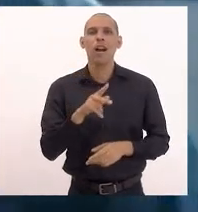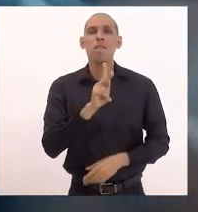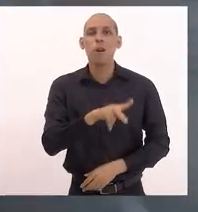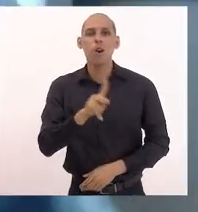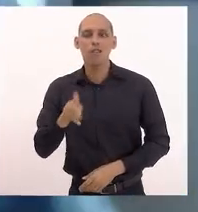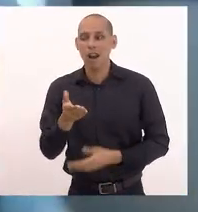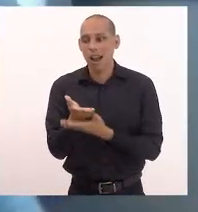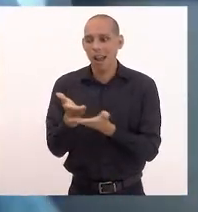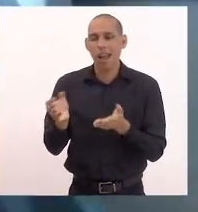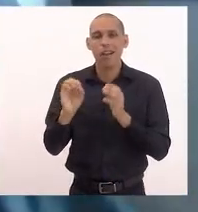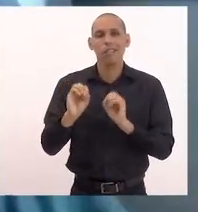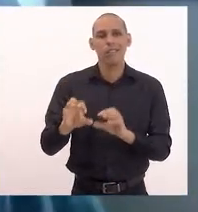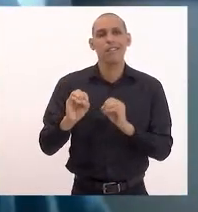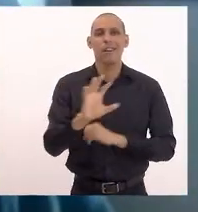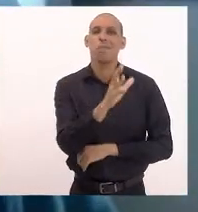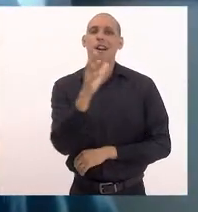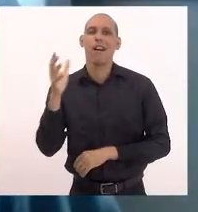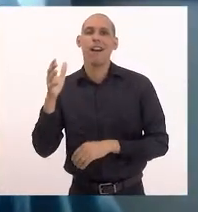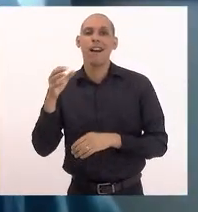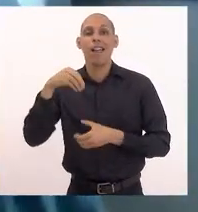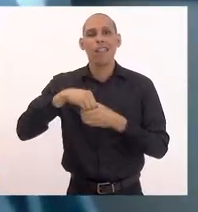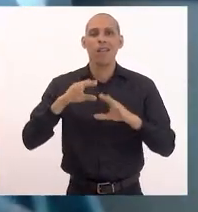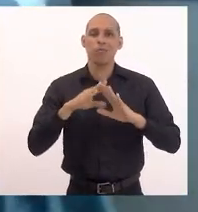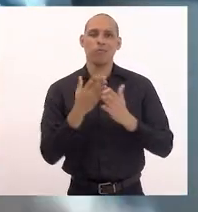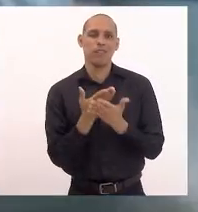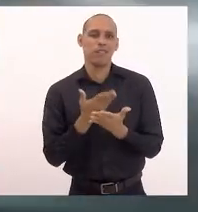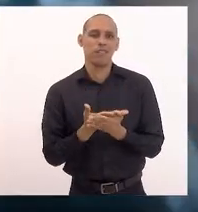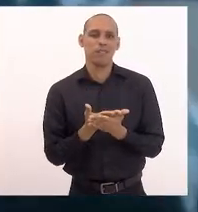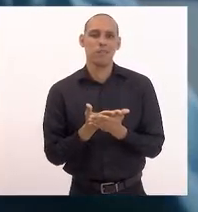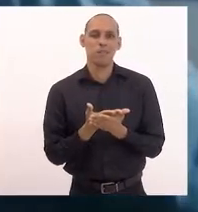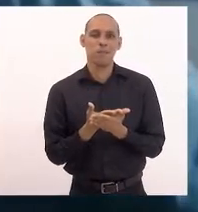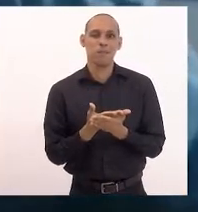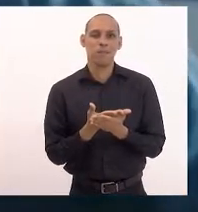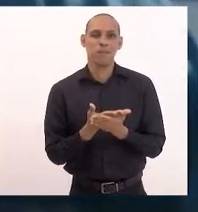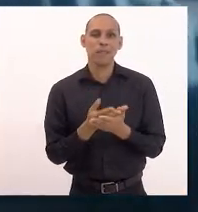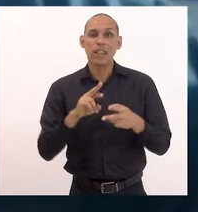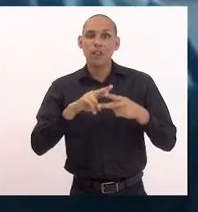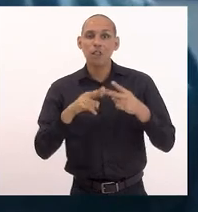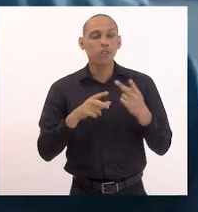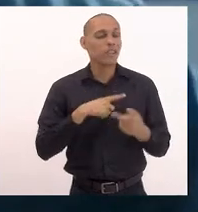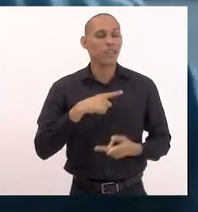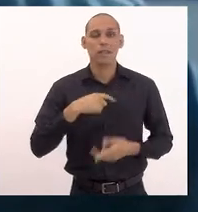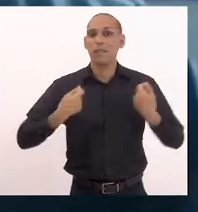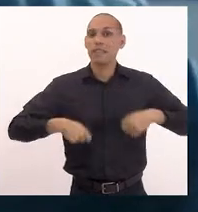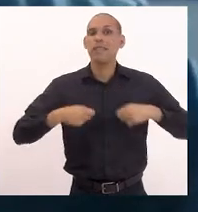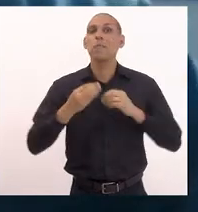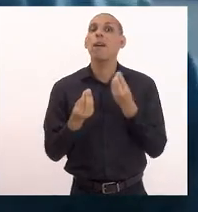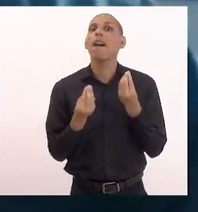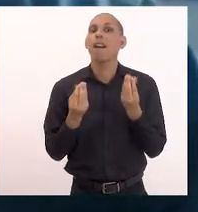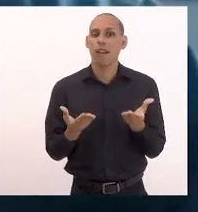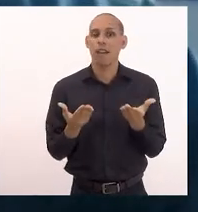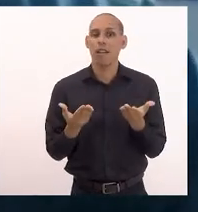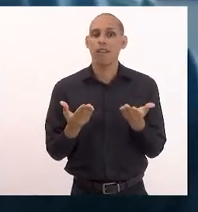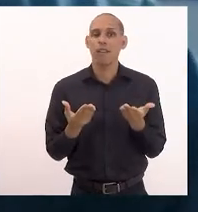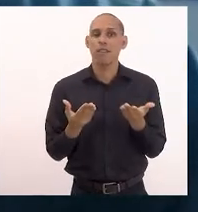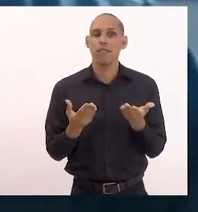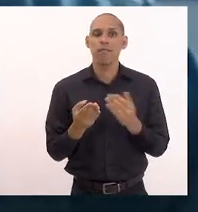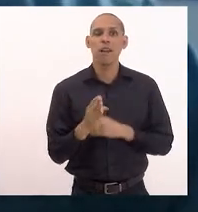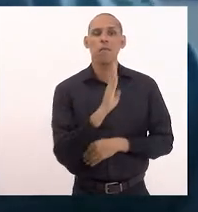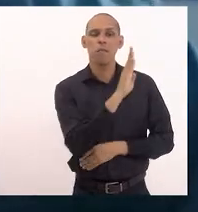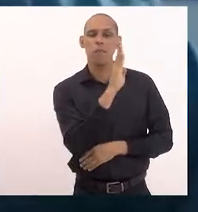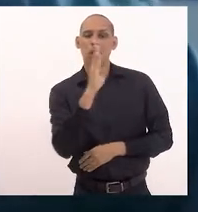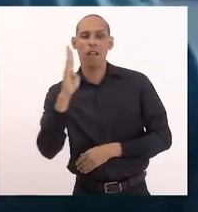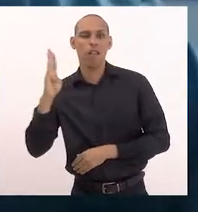eles darem educação ambiental nas escolas. Tinha que ter recursos para a escola poder ter uma biblioteca,